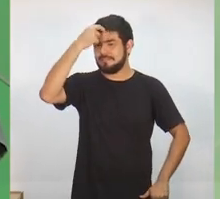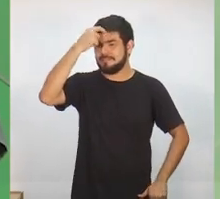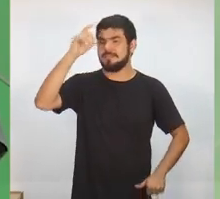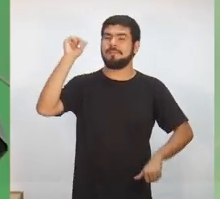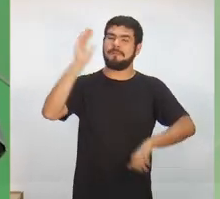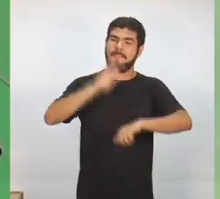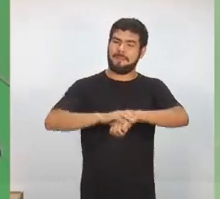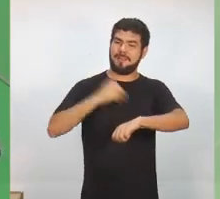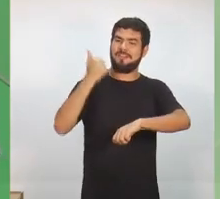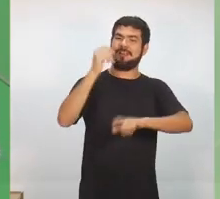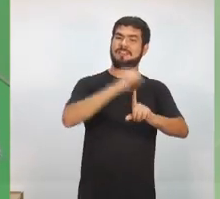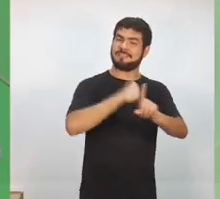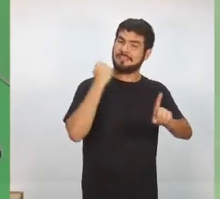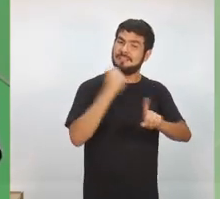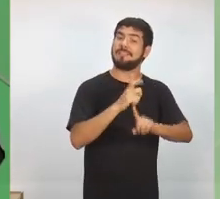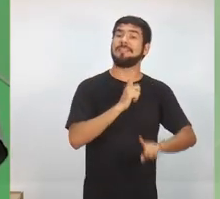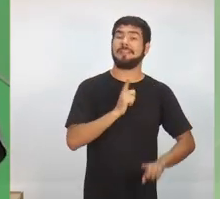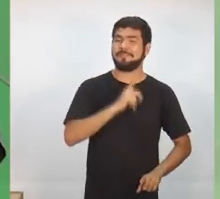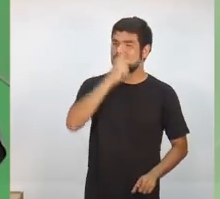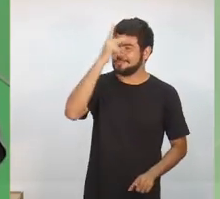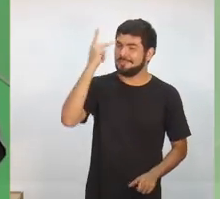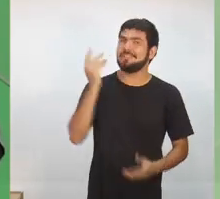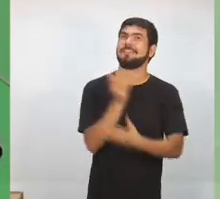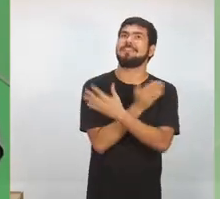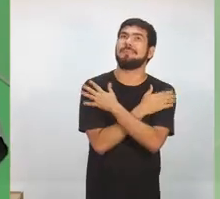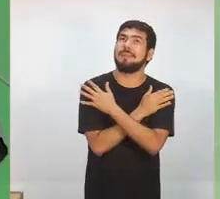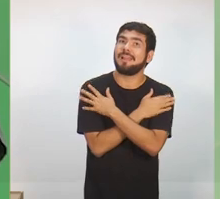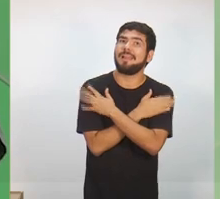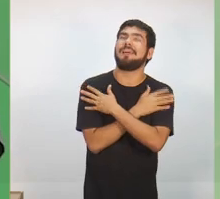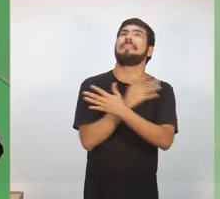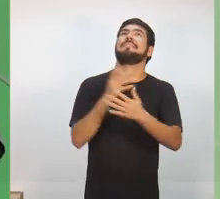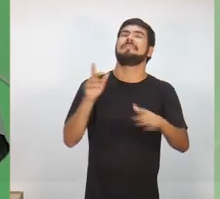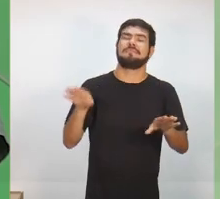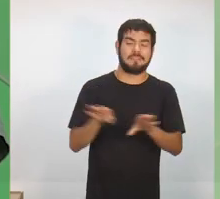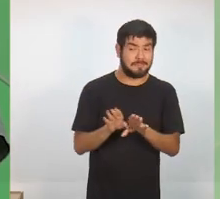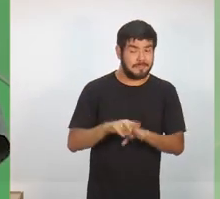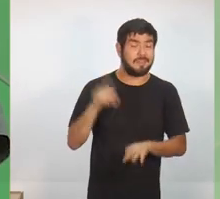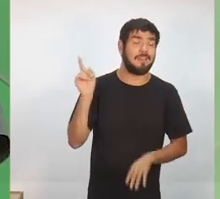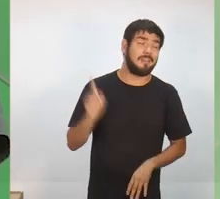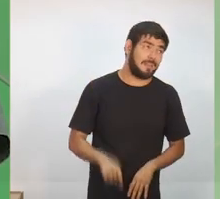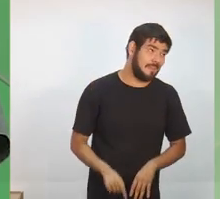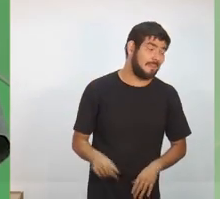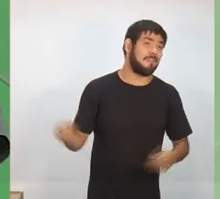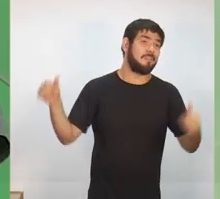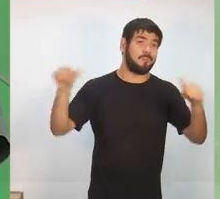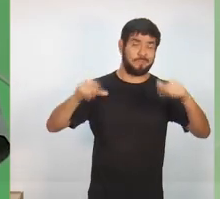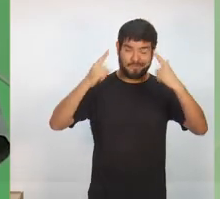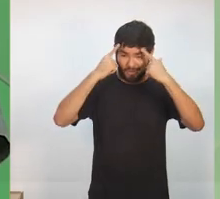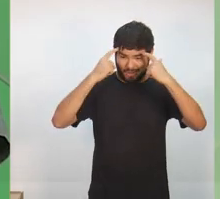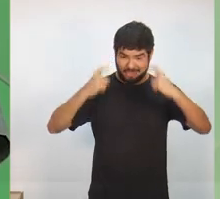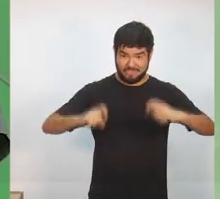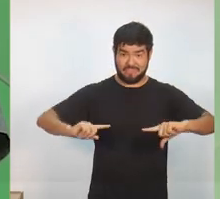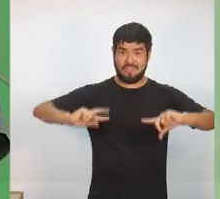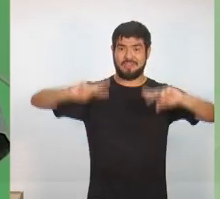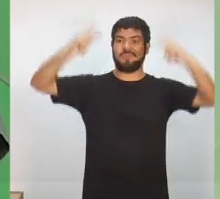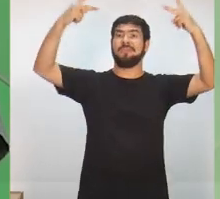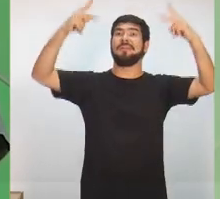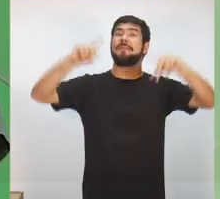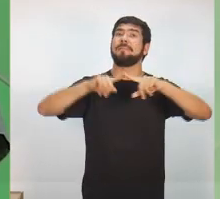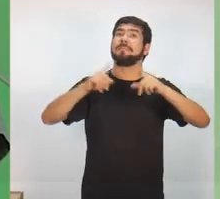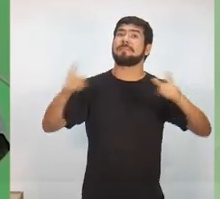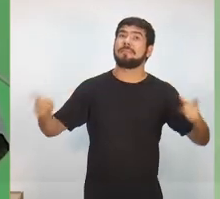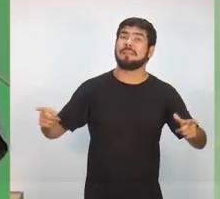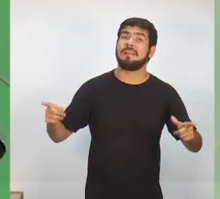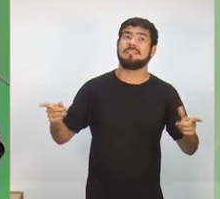sociedade. Tem pessoas que estão desempregadas, e isso também é um fator que está trazendo a violência para o nosso Estado, mas a